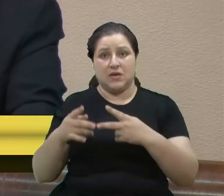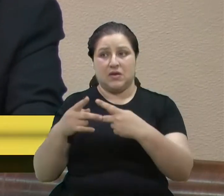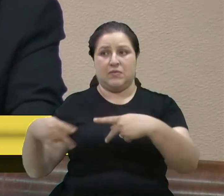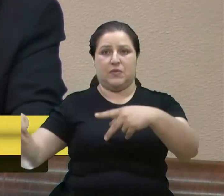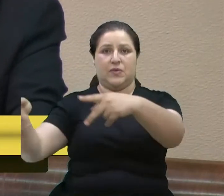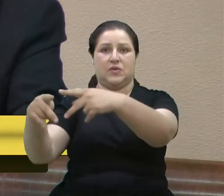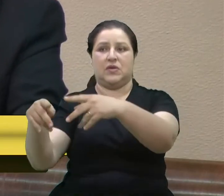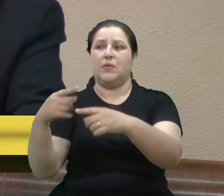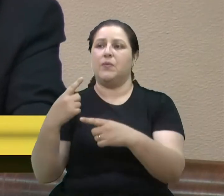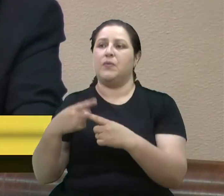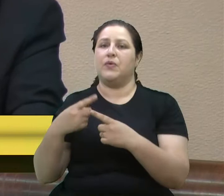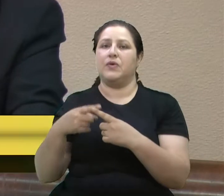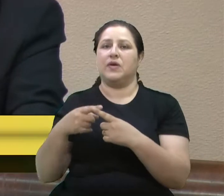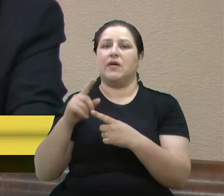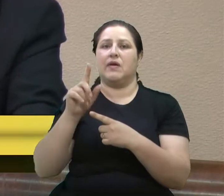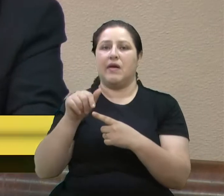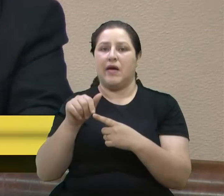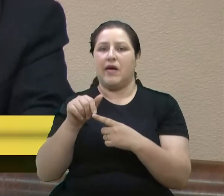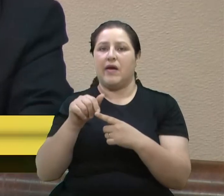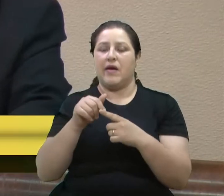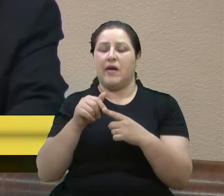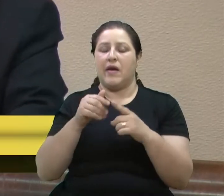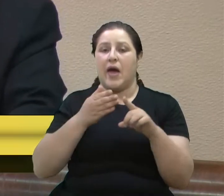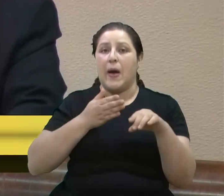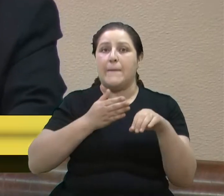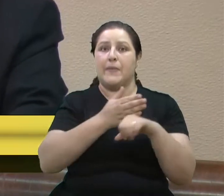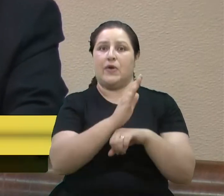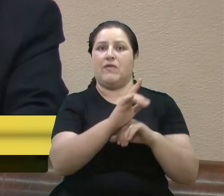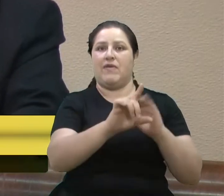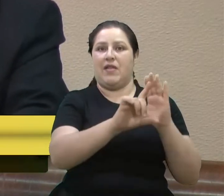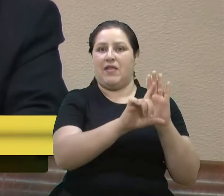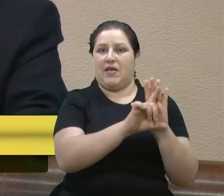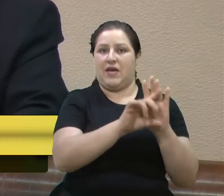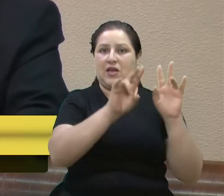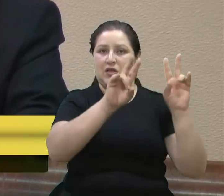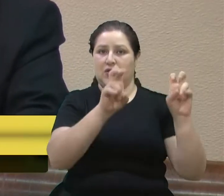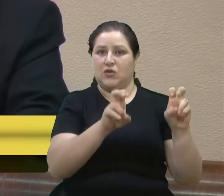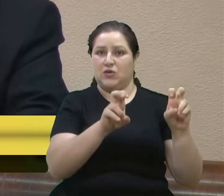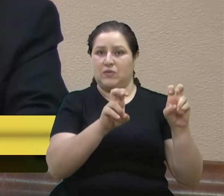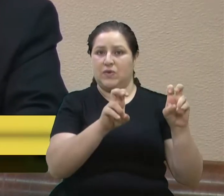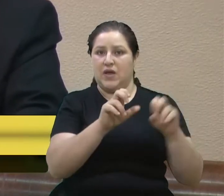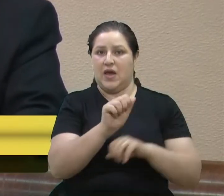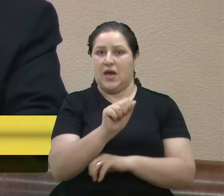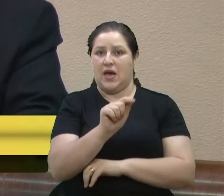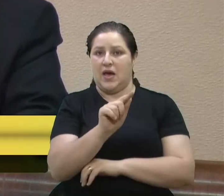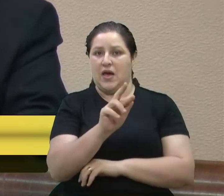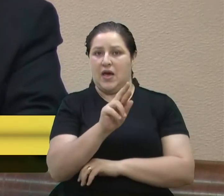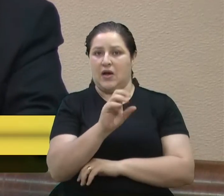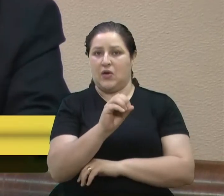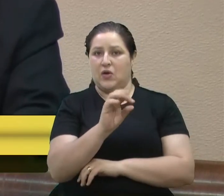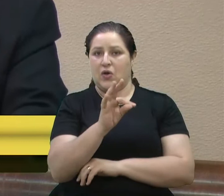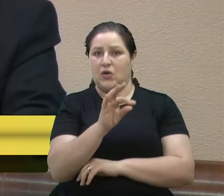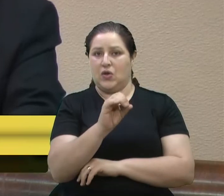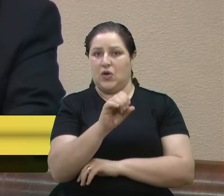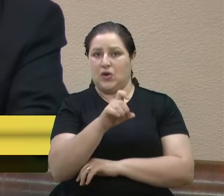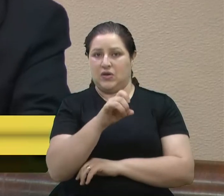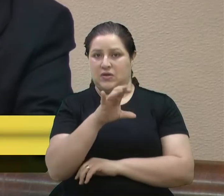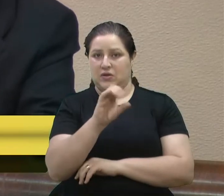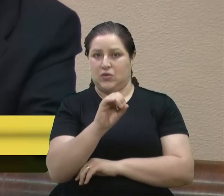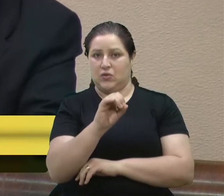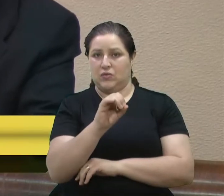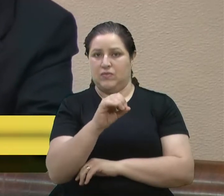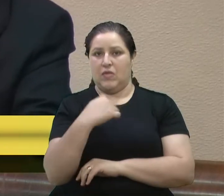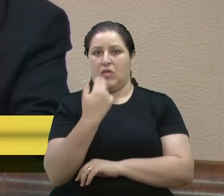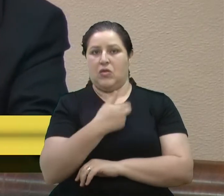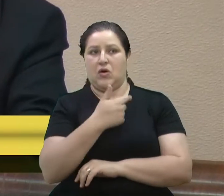por que a aprovação. Nós não questionamos, nós respeitamos a posição de